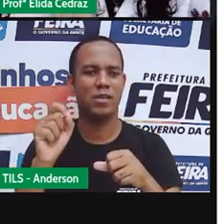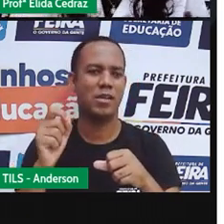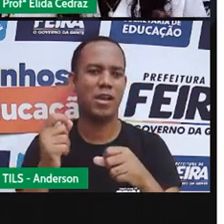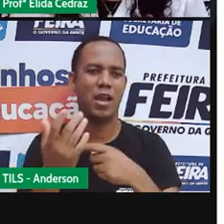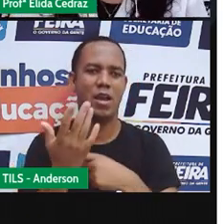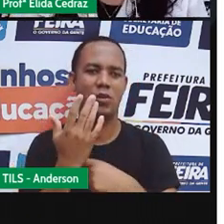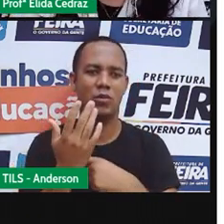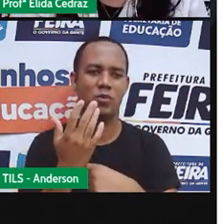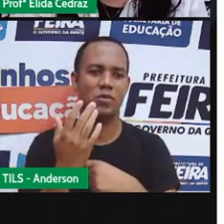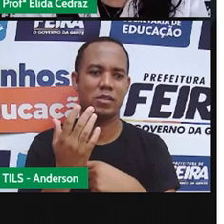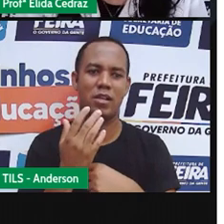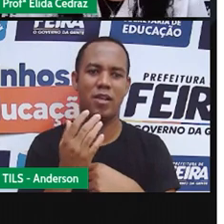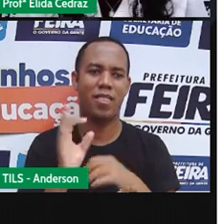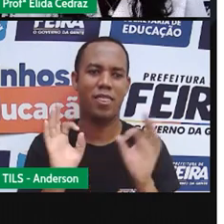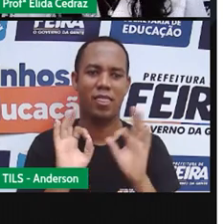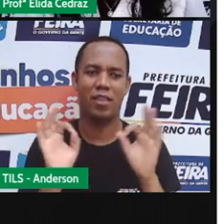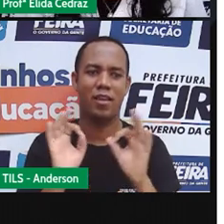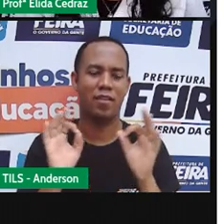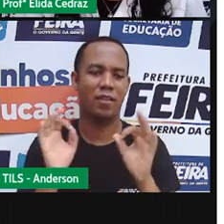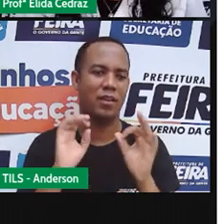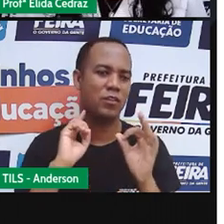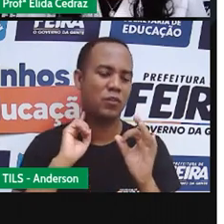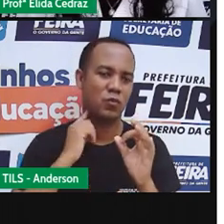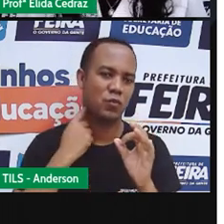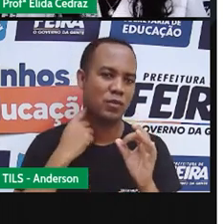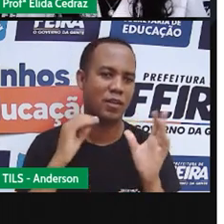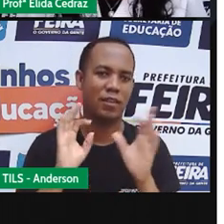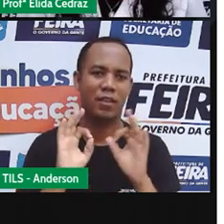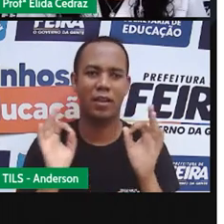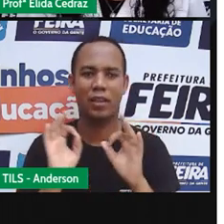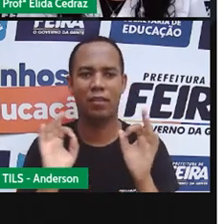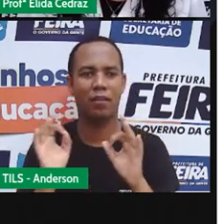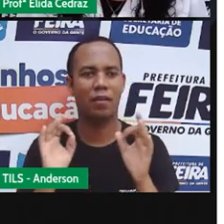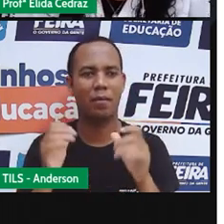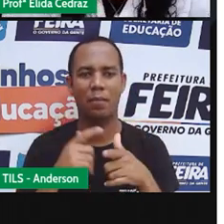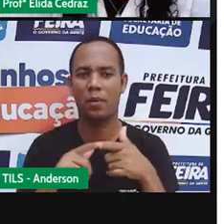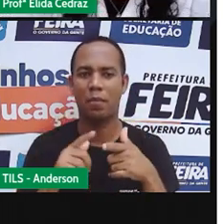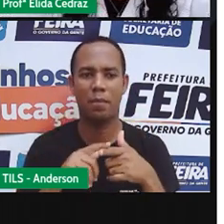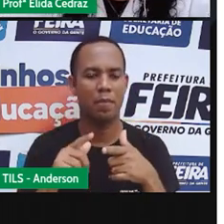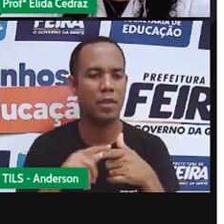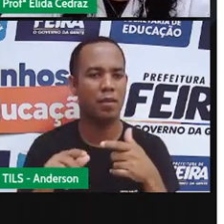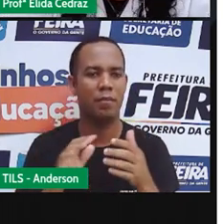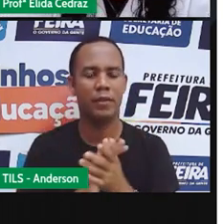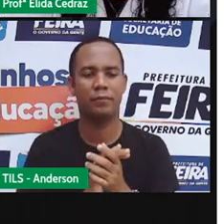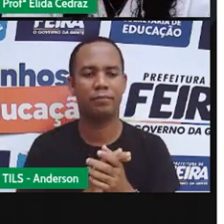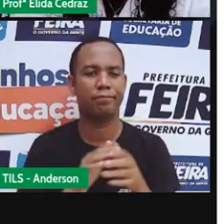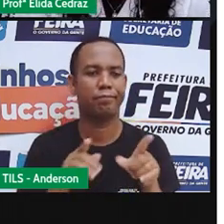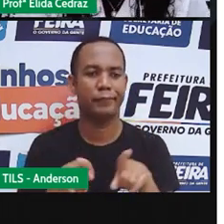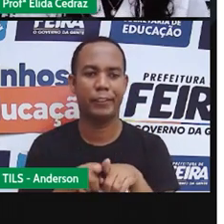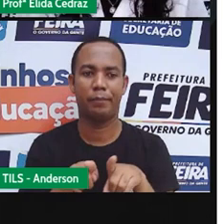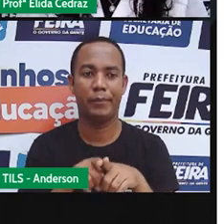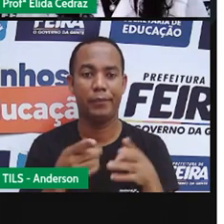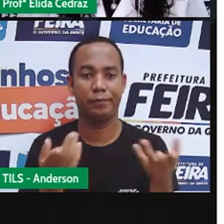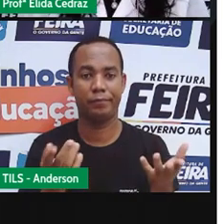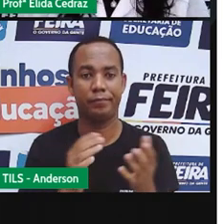sem poluir, sem sojar, sem causar danos ao meio ambiente.